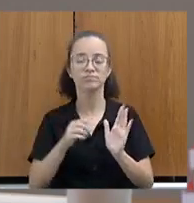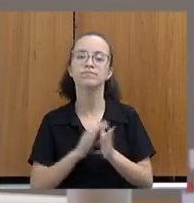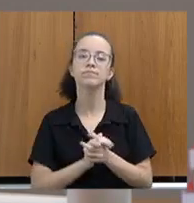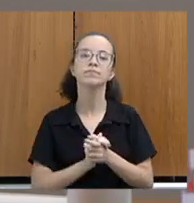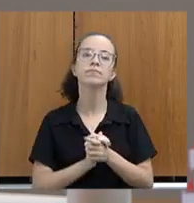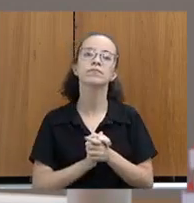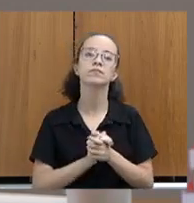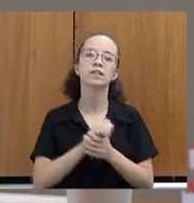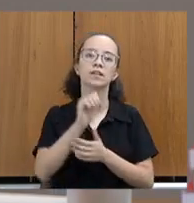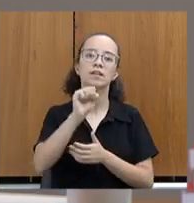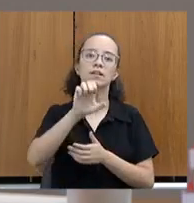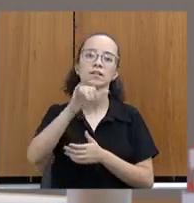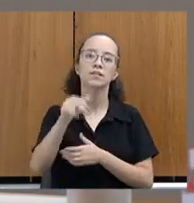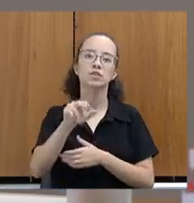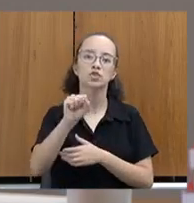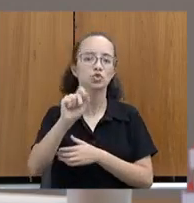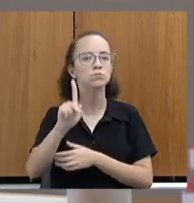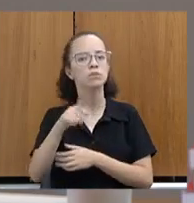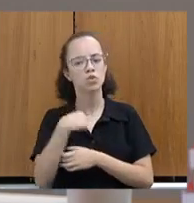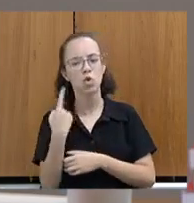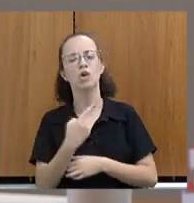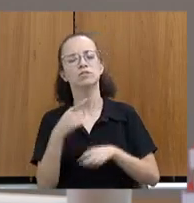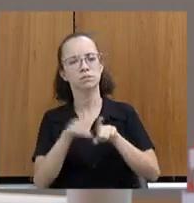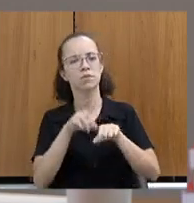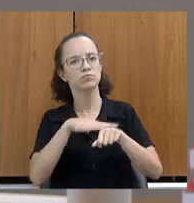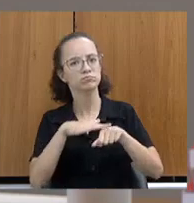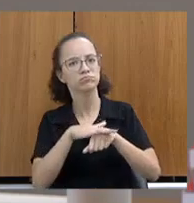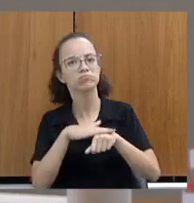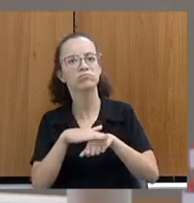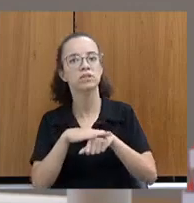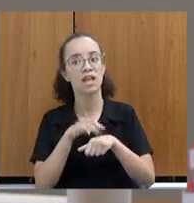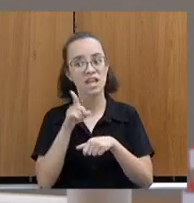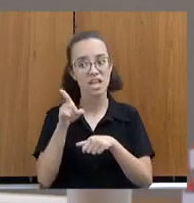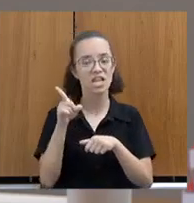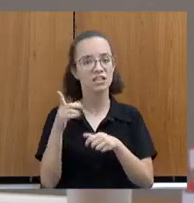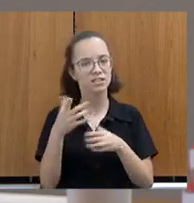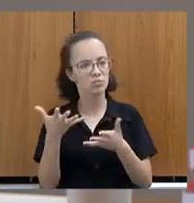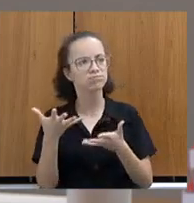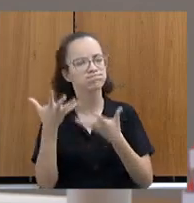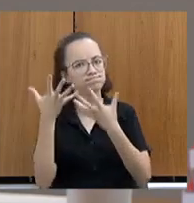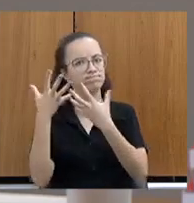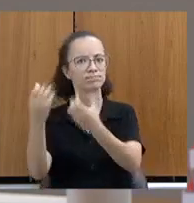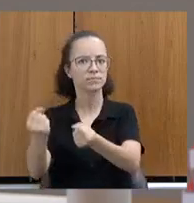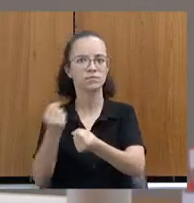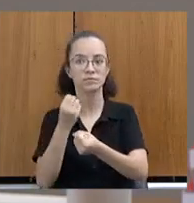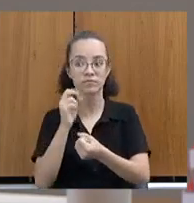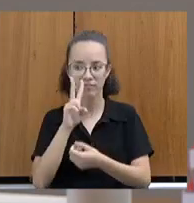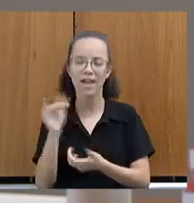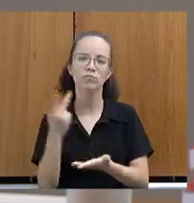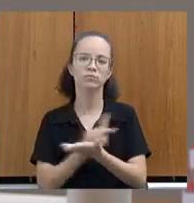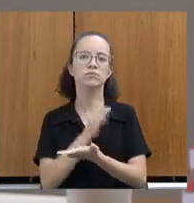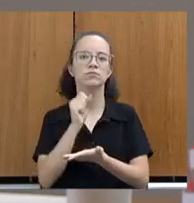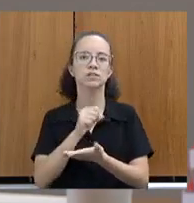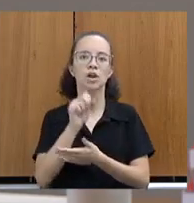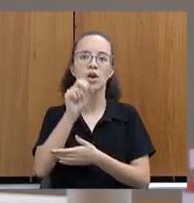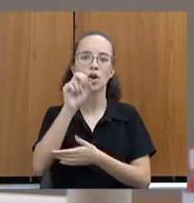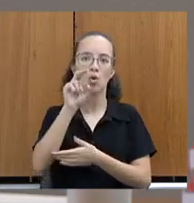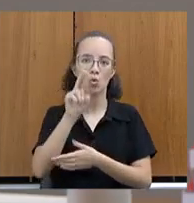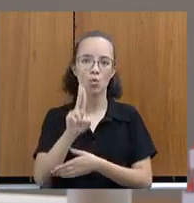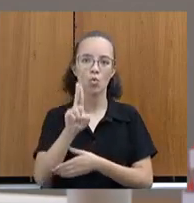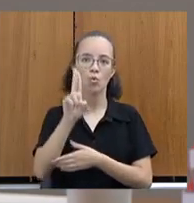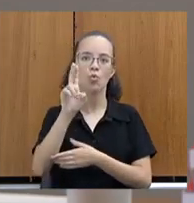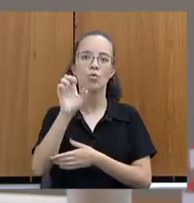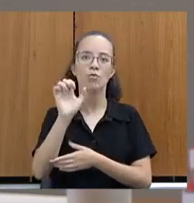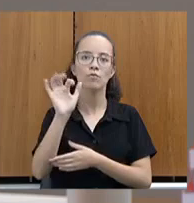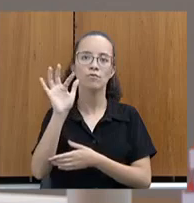fabricação da Sejusp, nós já estamos negociando com eles. Eles estão muito abertos e isso vai acontecer. O FEM. O FEM,